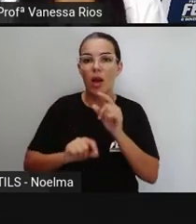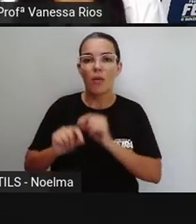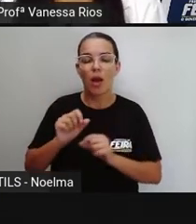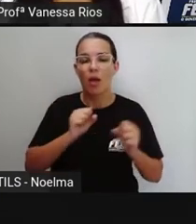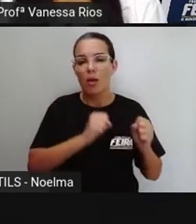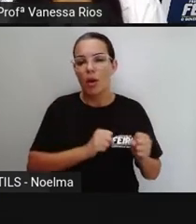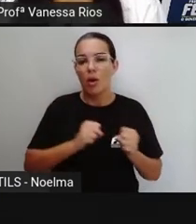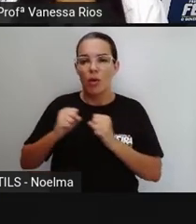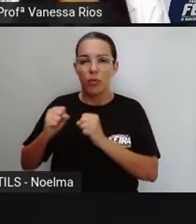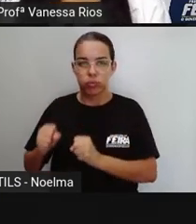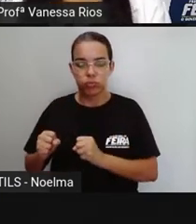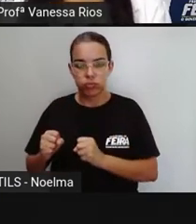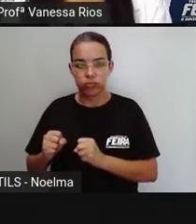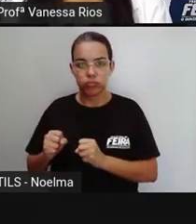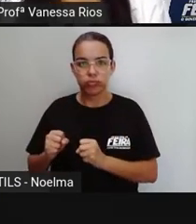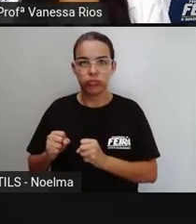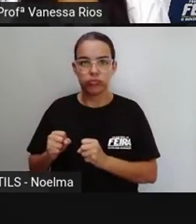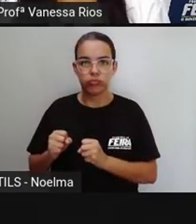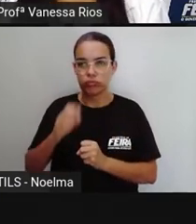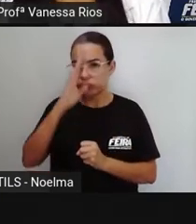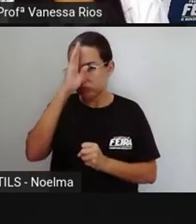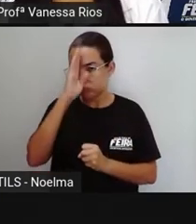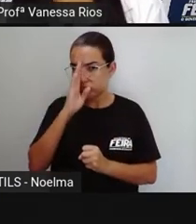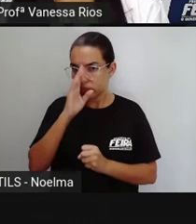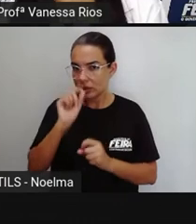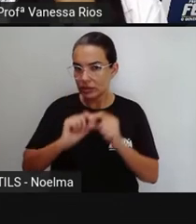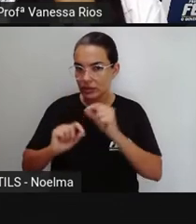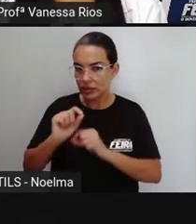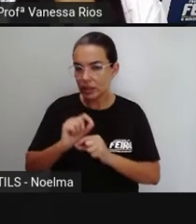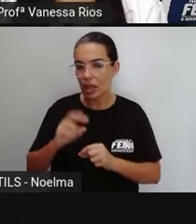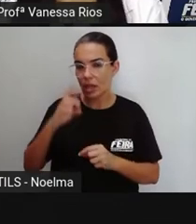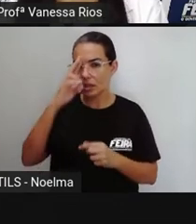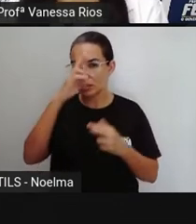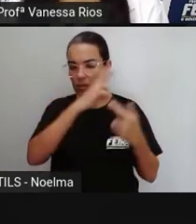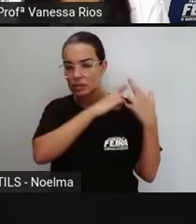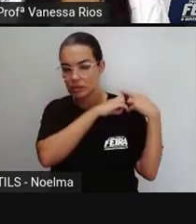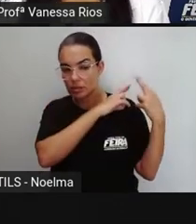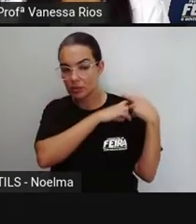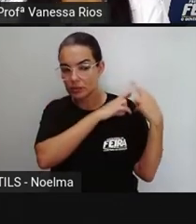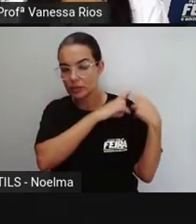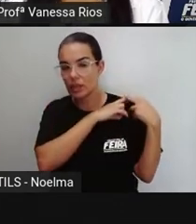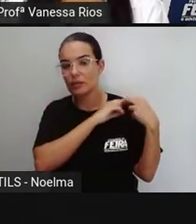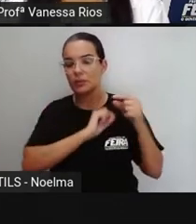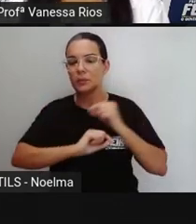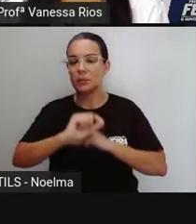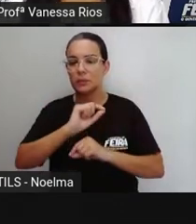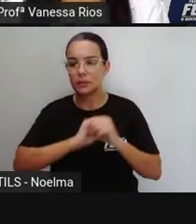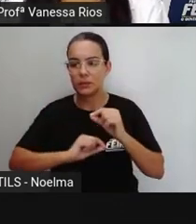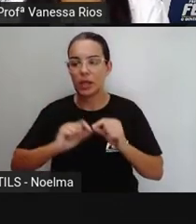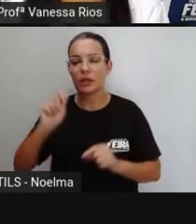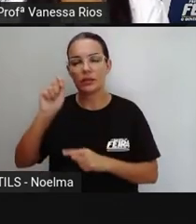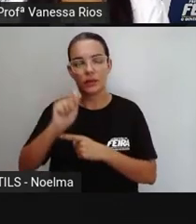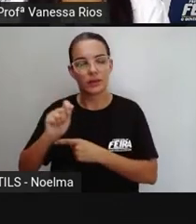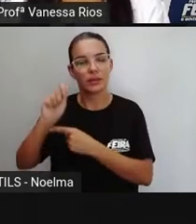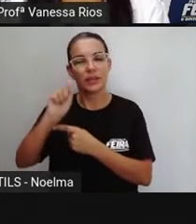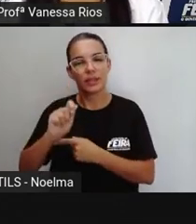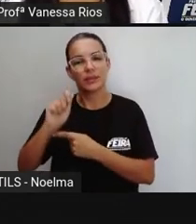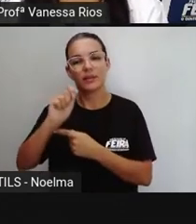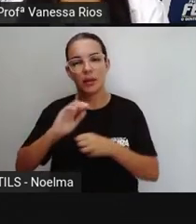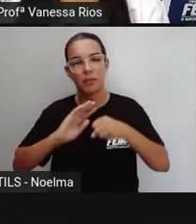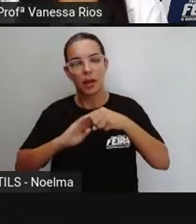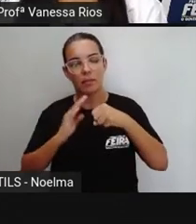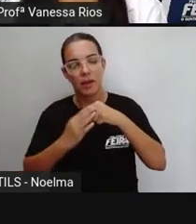a outros órgãos que são responsáveis por determinados serviços através das associações de